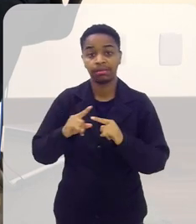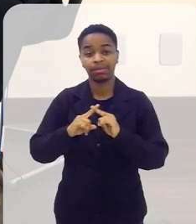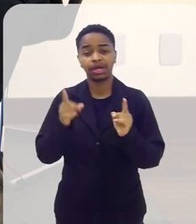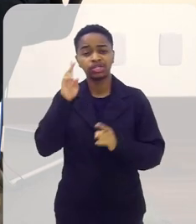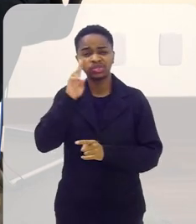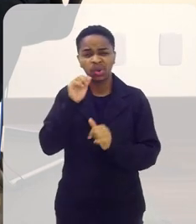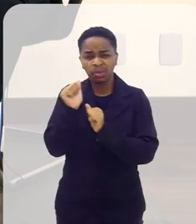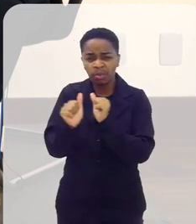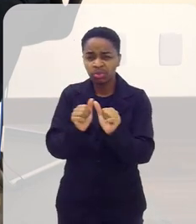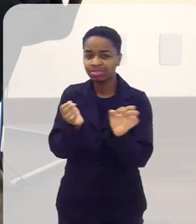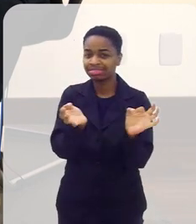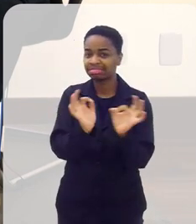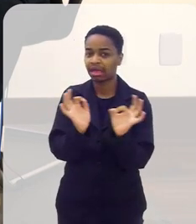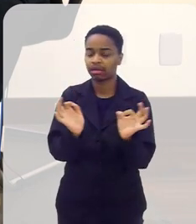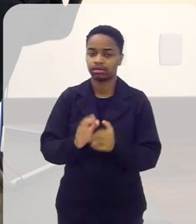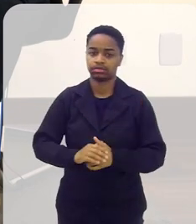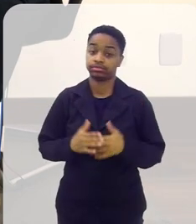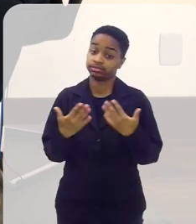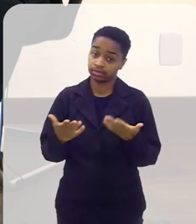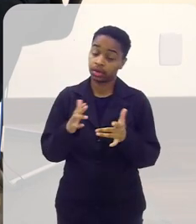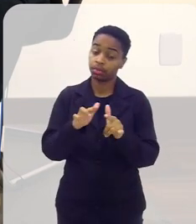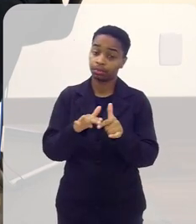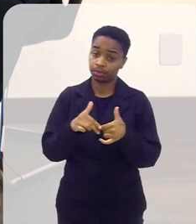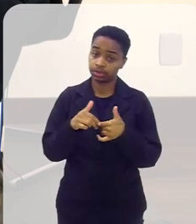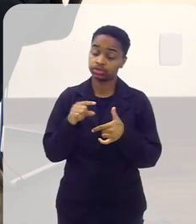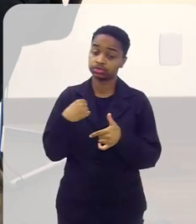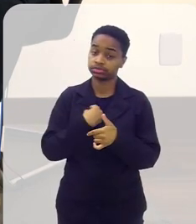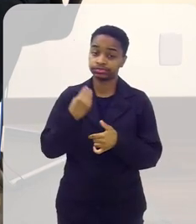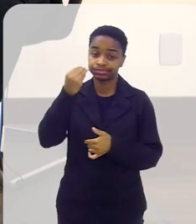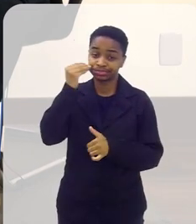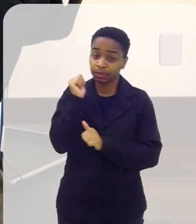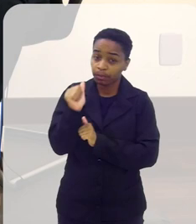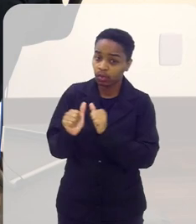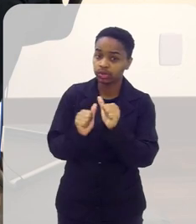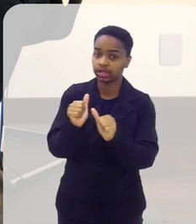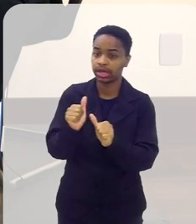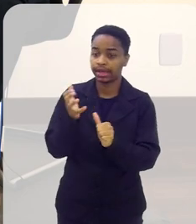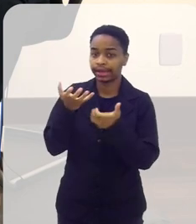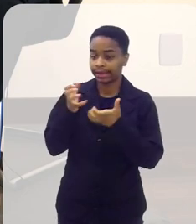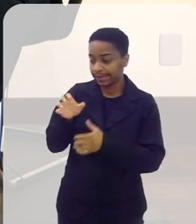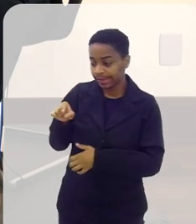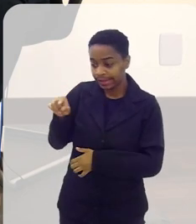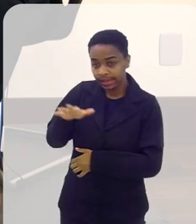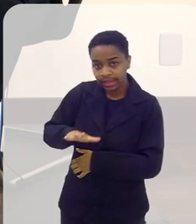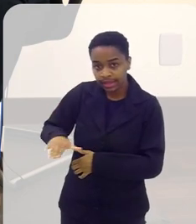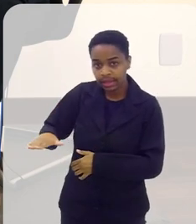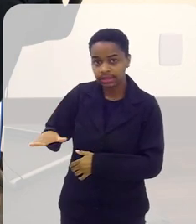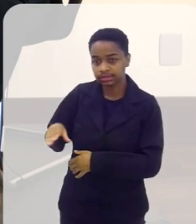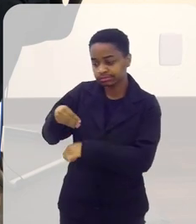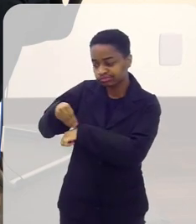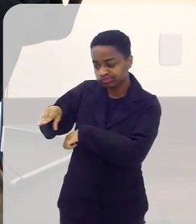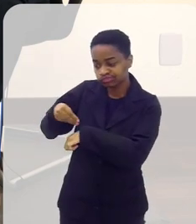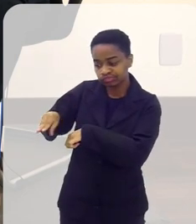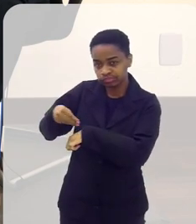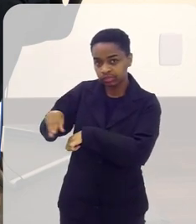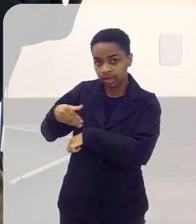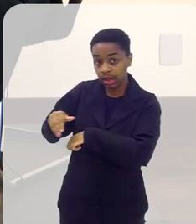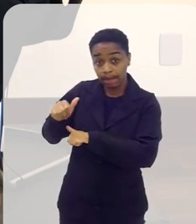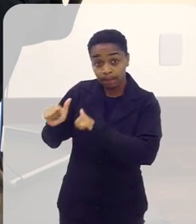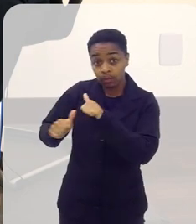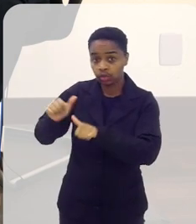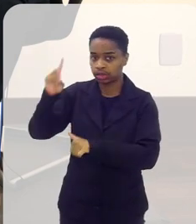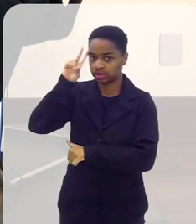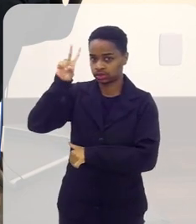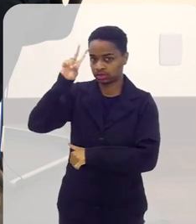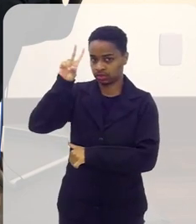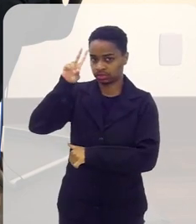passando e essa história não mudou e é isso que a gente quer fazer pegar a criança e mudar essa